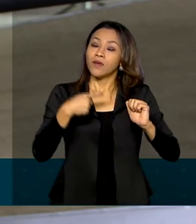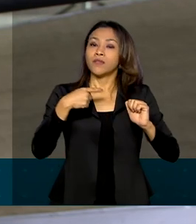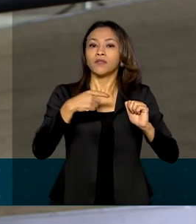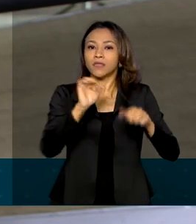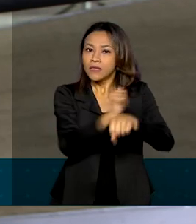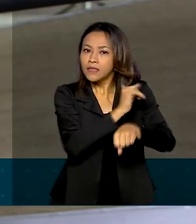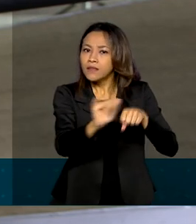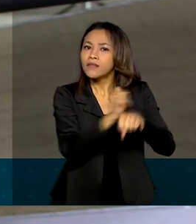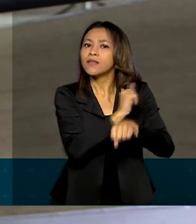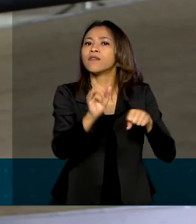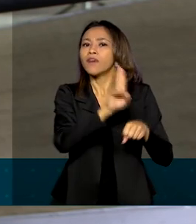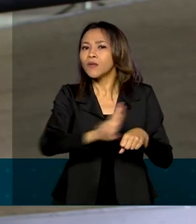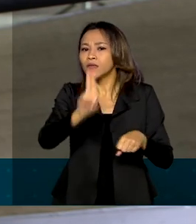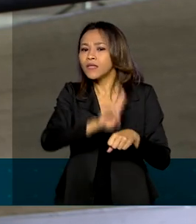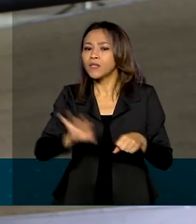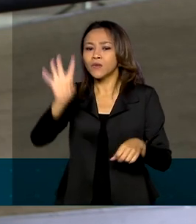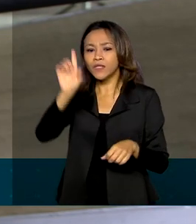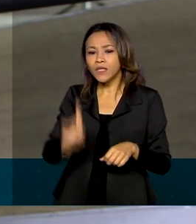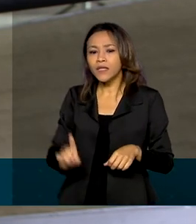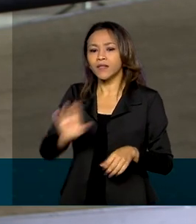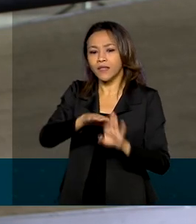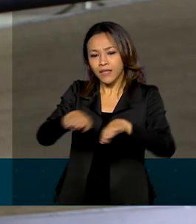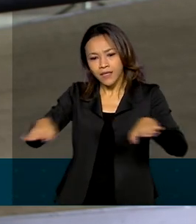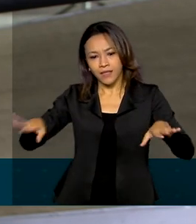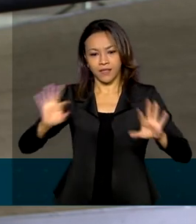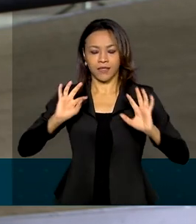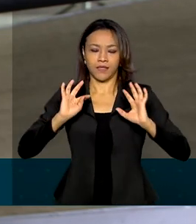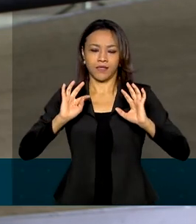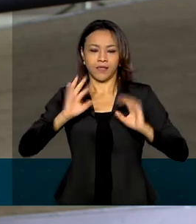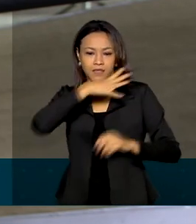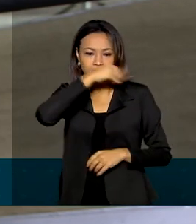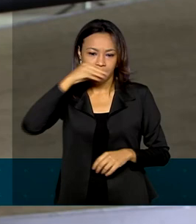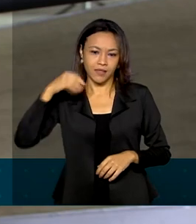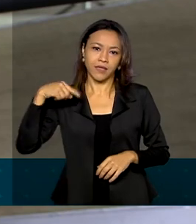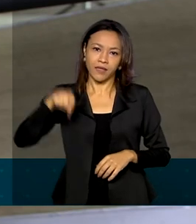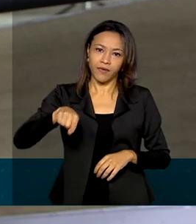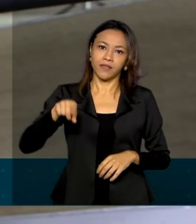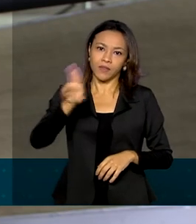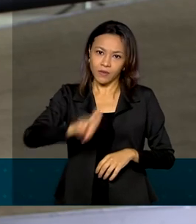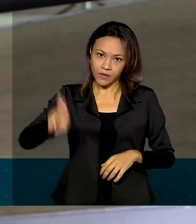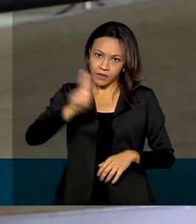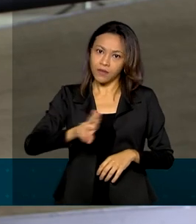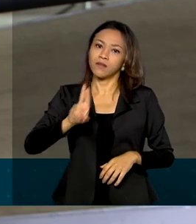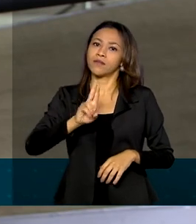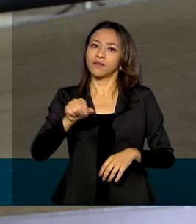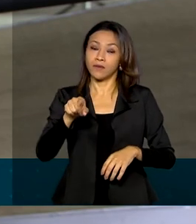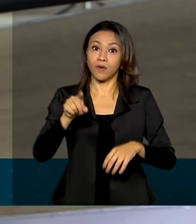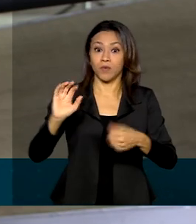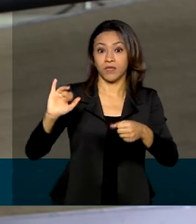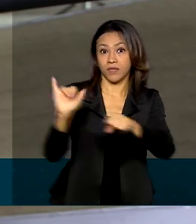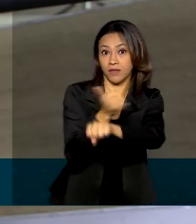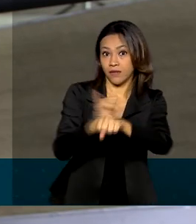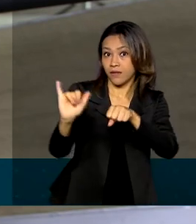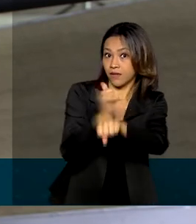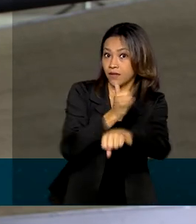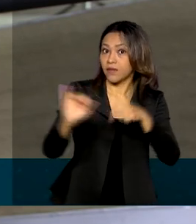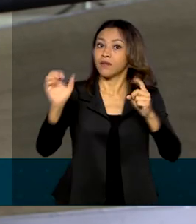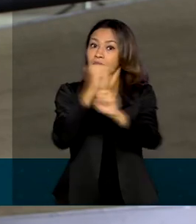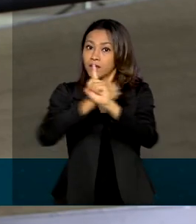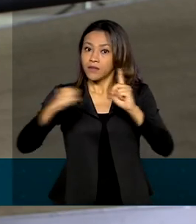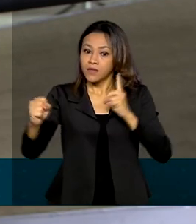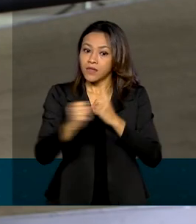e do adolescente, e também esse esporte será utilizado como instrumento de inclusão social, combate da discriminação